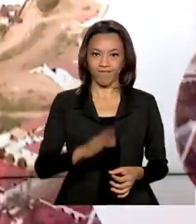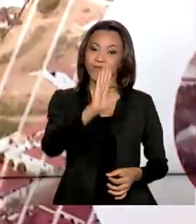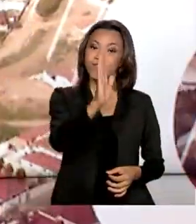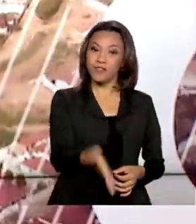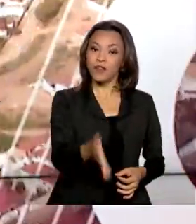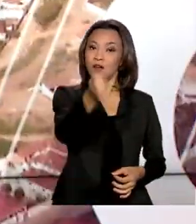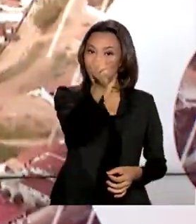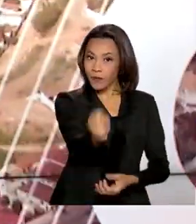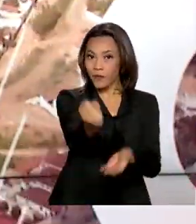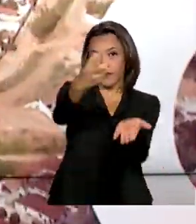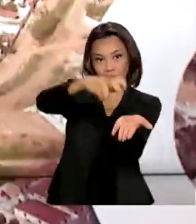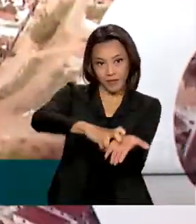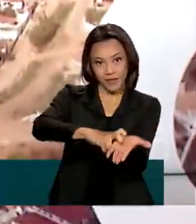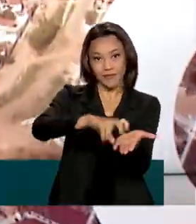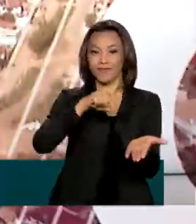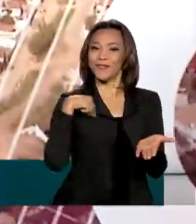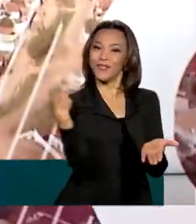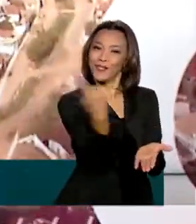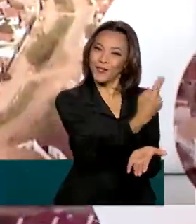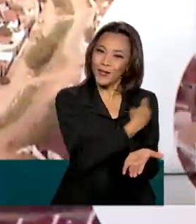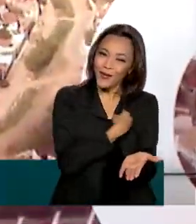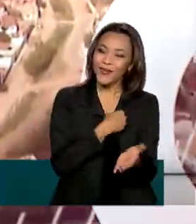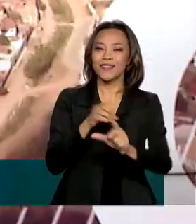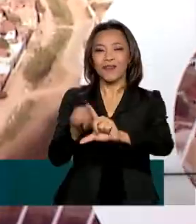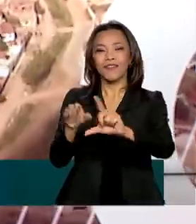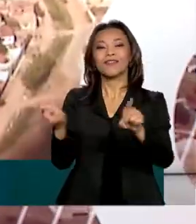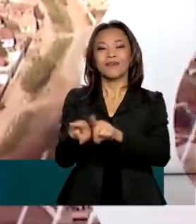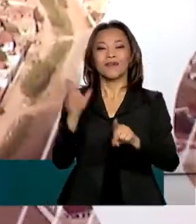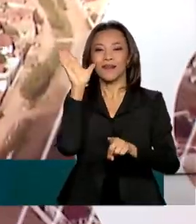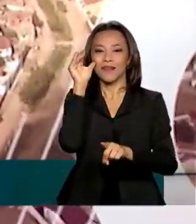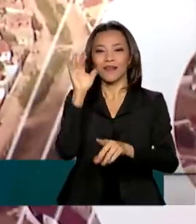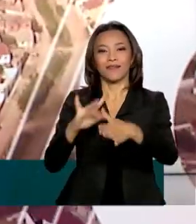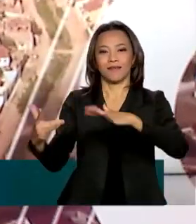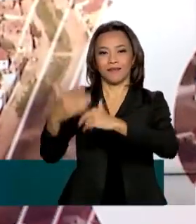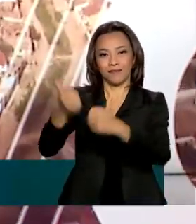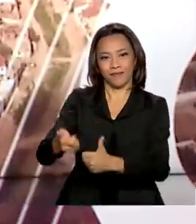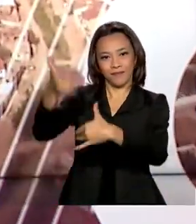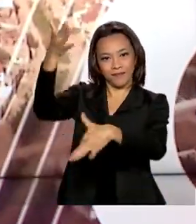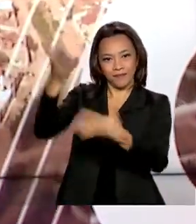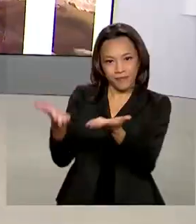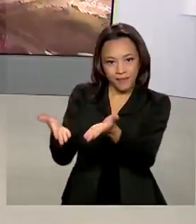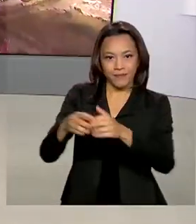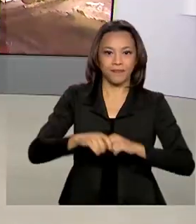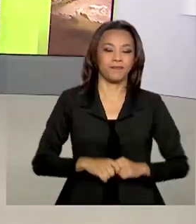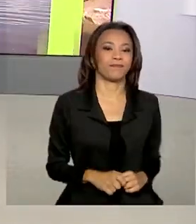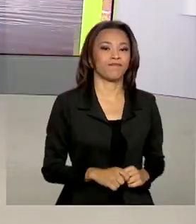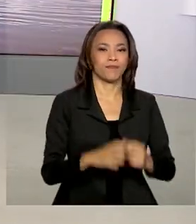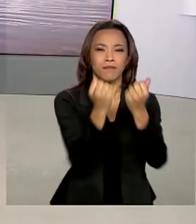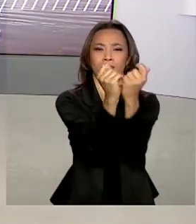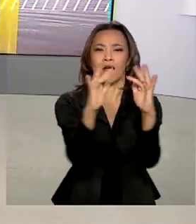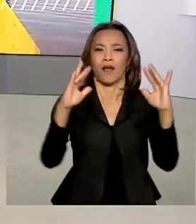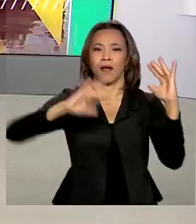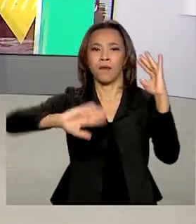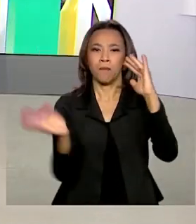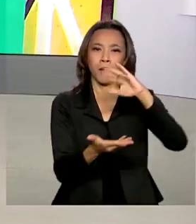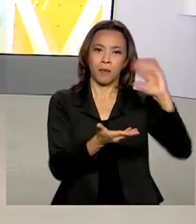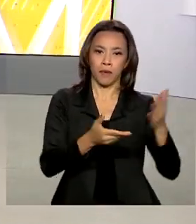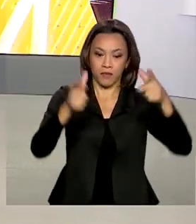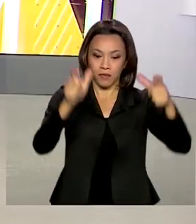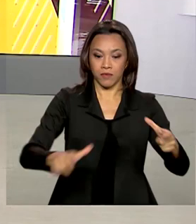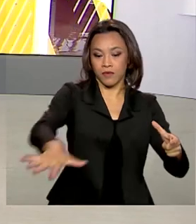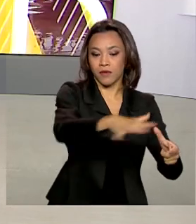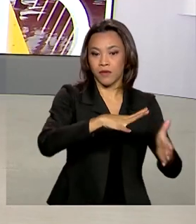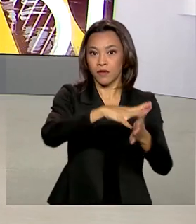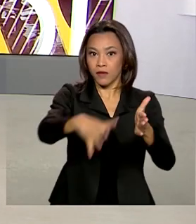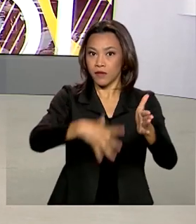São 8 horas da manhã e nós estamos ao vivo também pelas redes sociais. O desmatamento na Amazônia